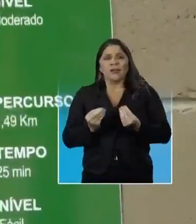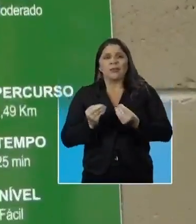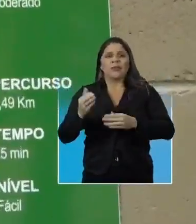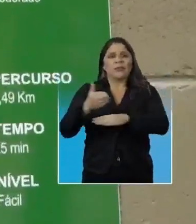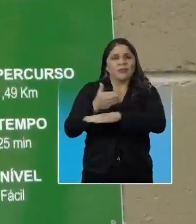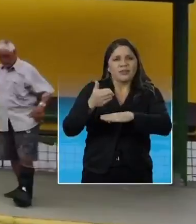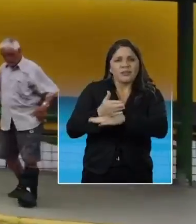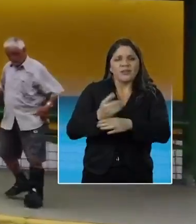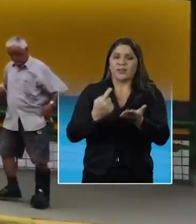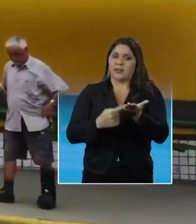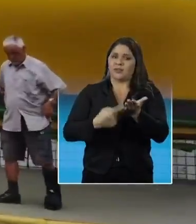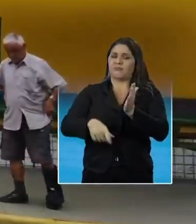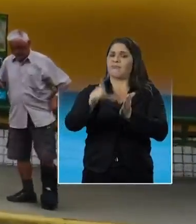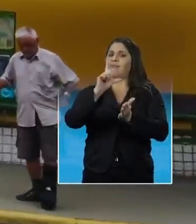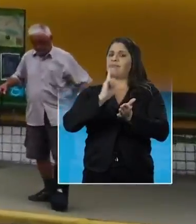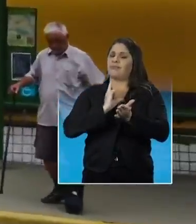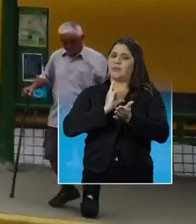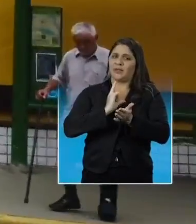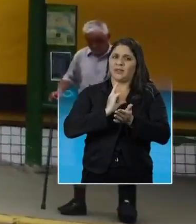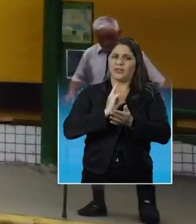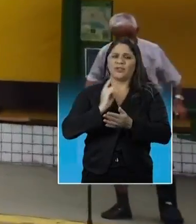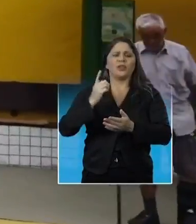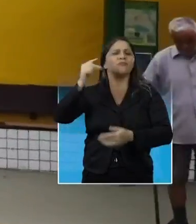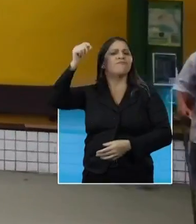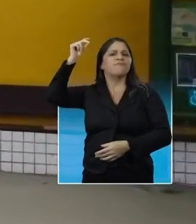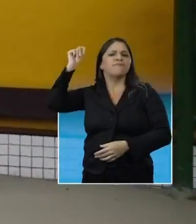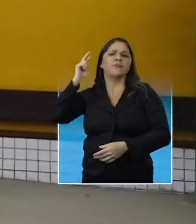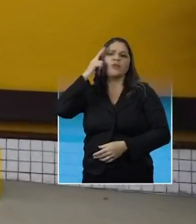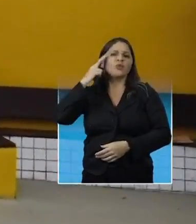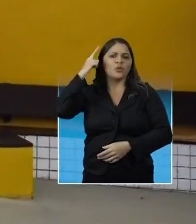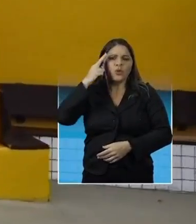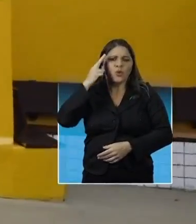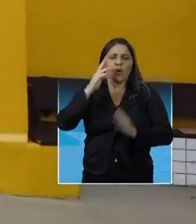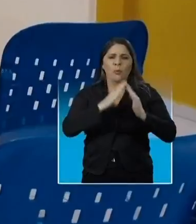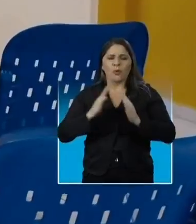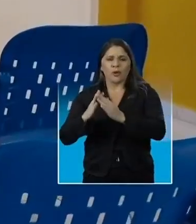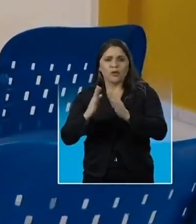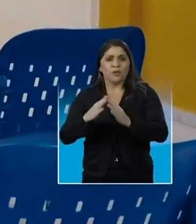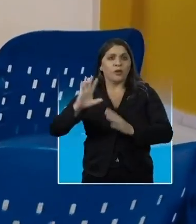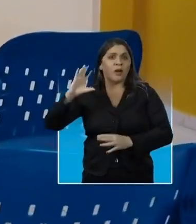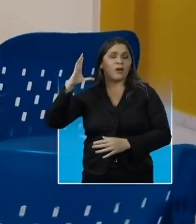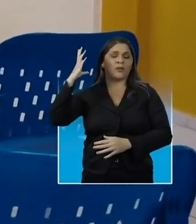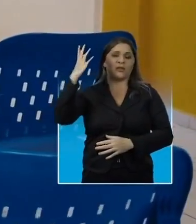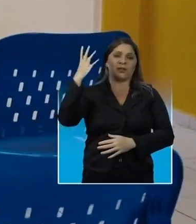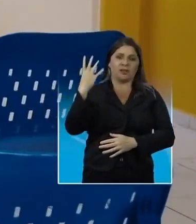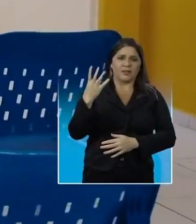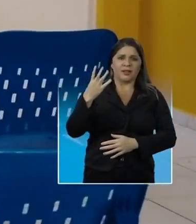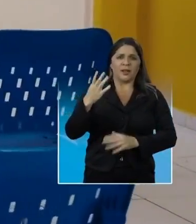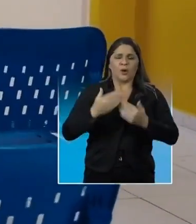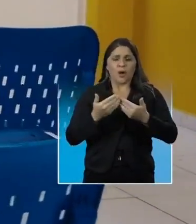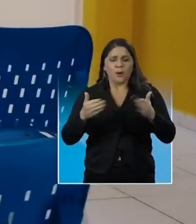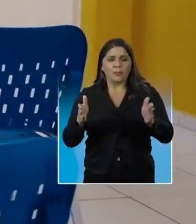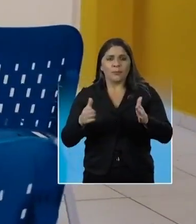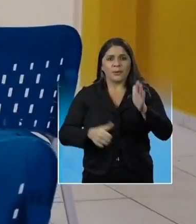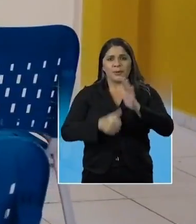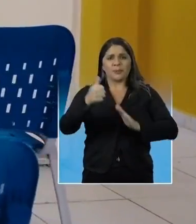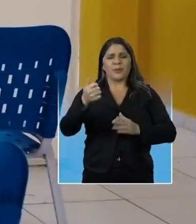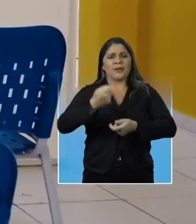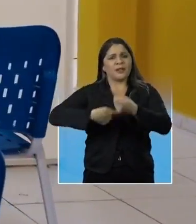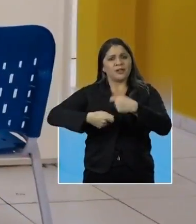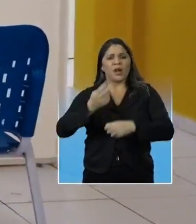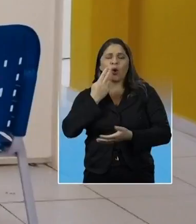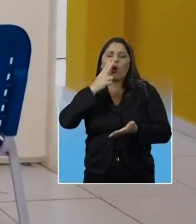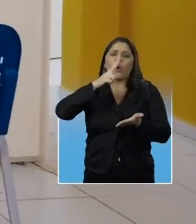monitoradas. Um antigo sonho dos moradores virou realidade, com a abertura da primeira agência comunitária dos